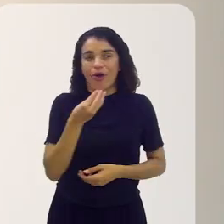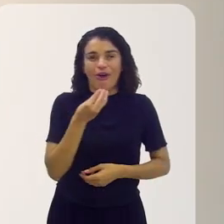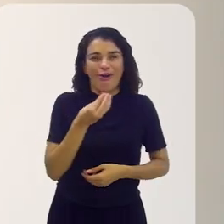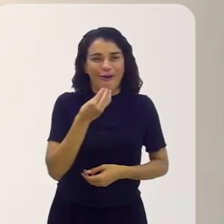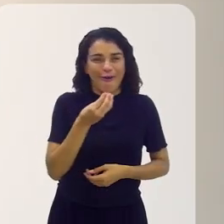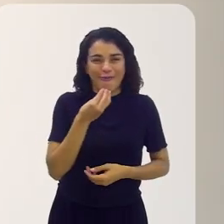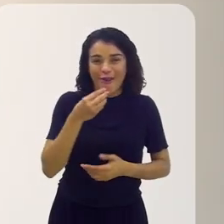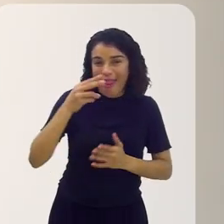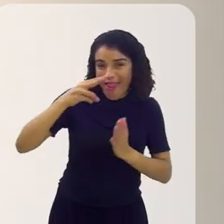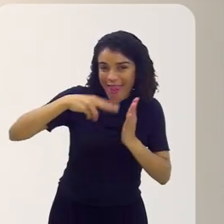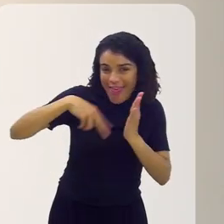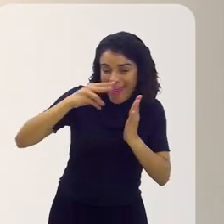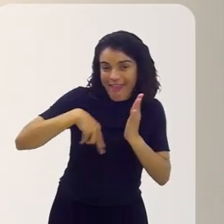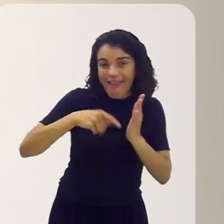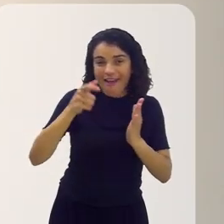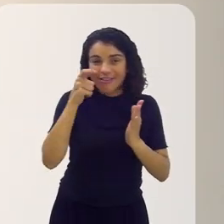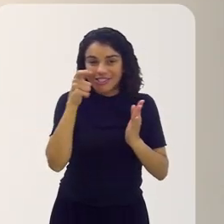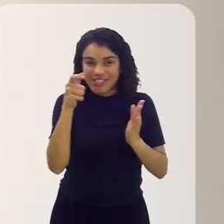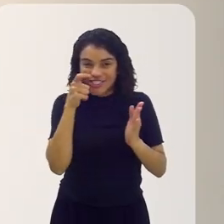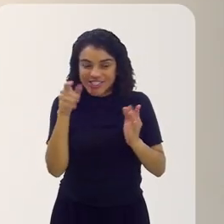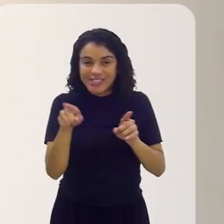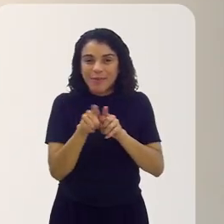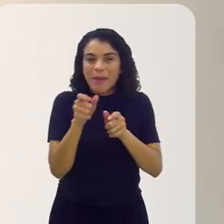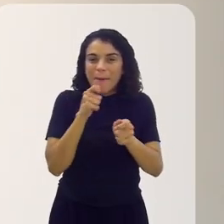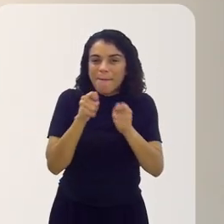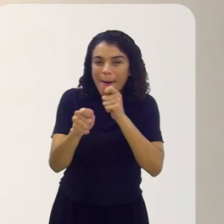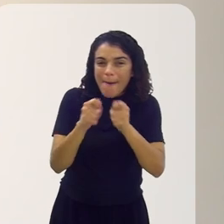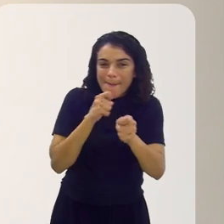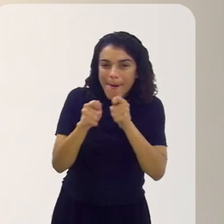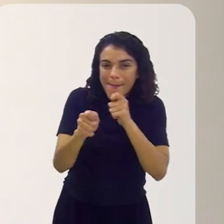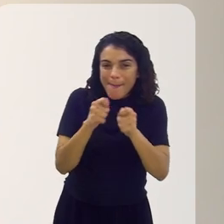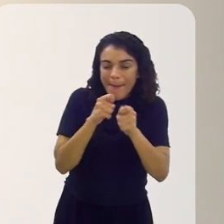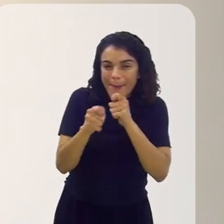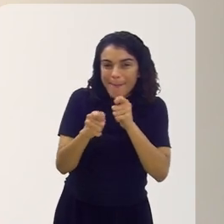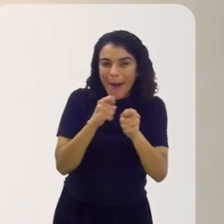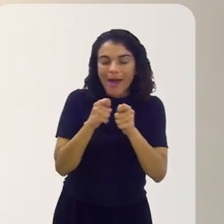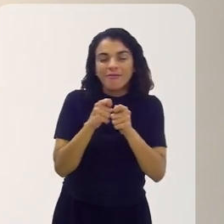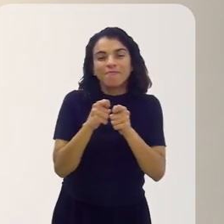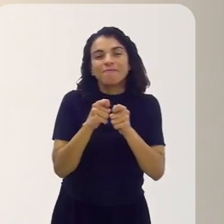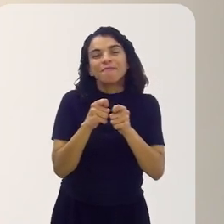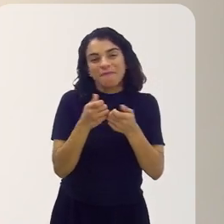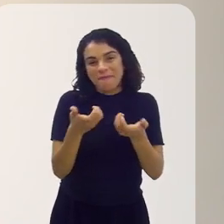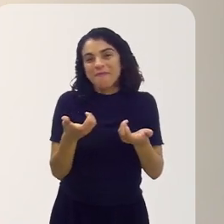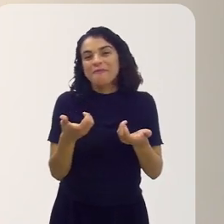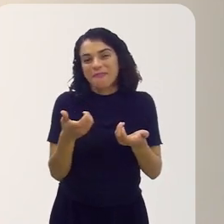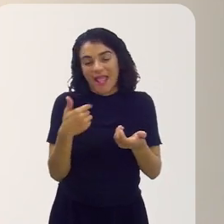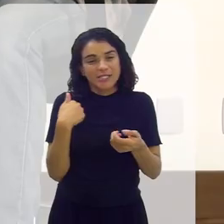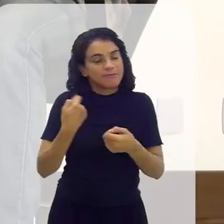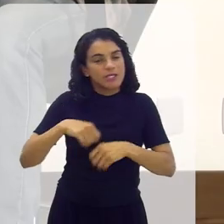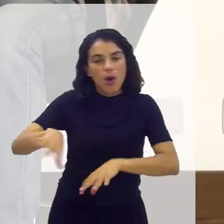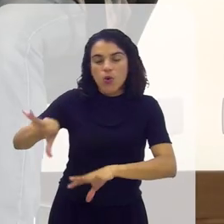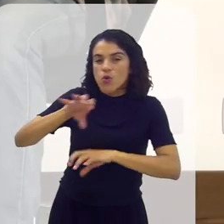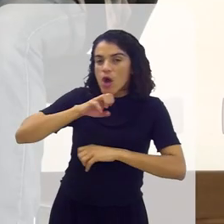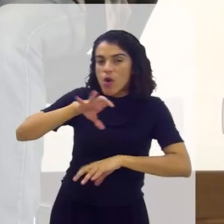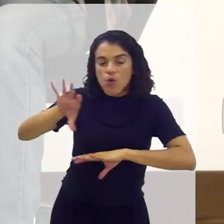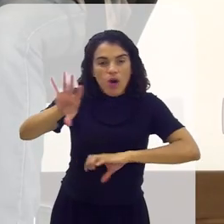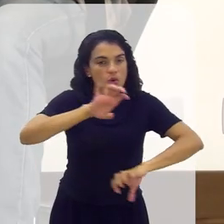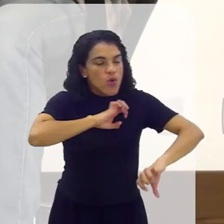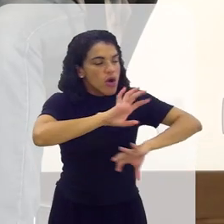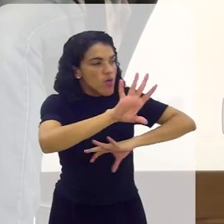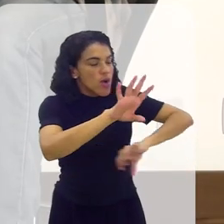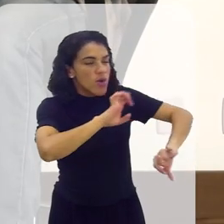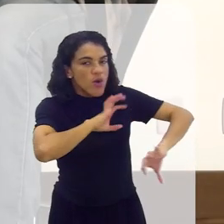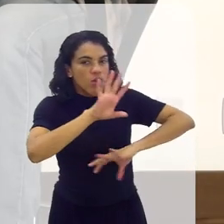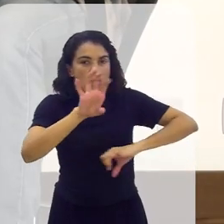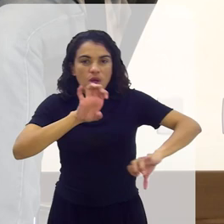certeza. Ler, assistir, podcast. A gente vai ter que, de alguma maneira, absorver todo o tema